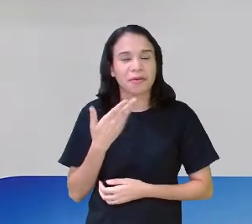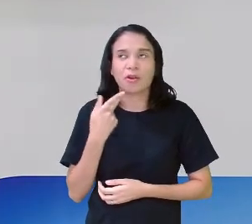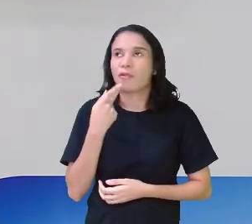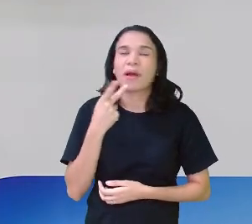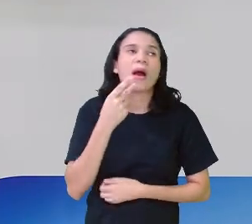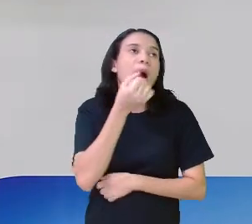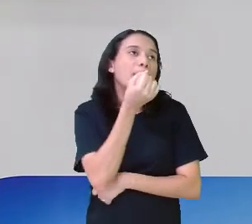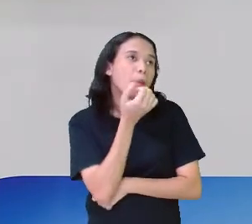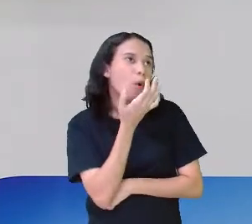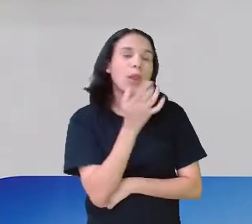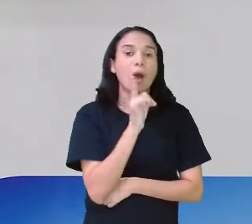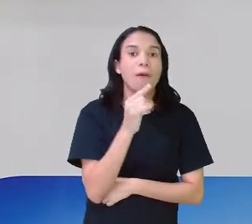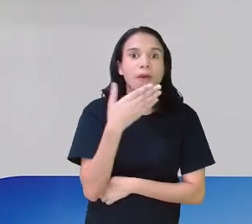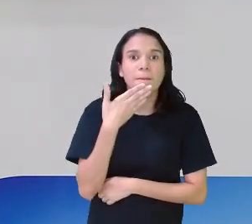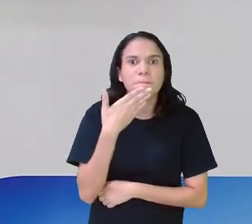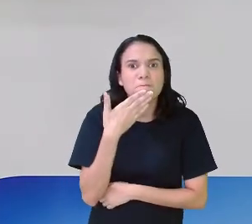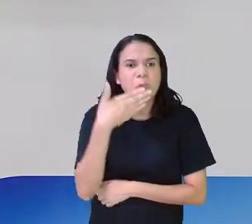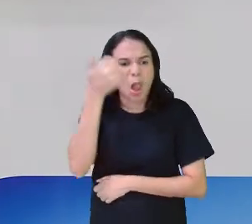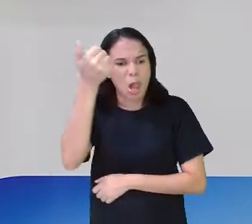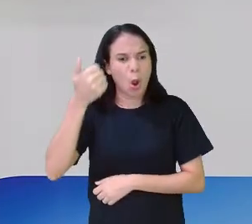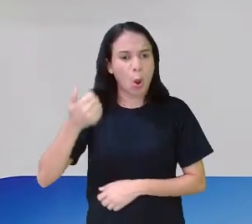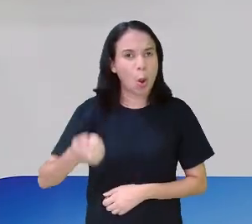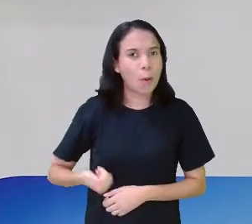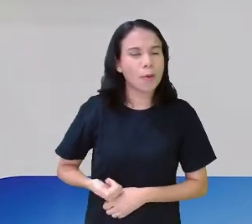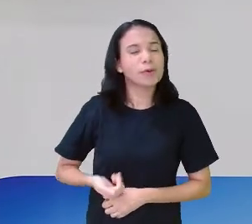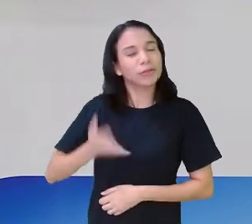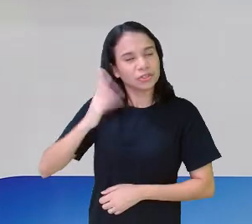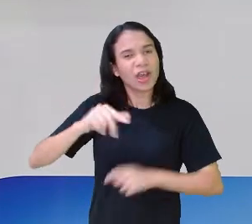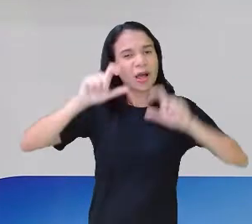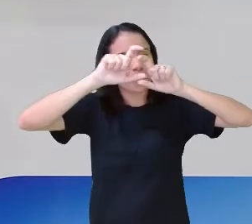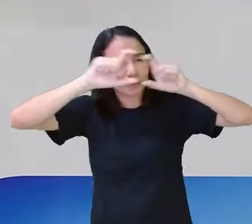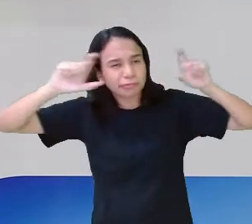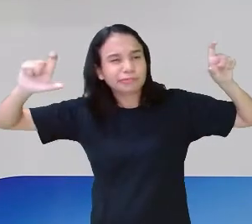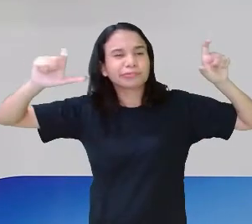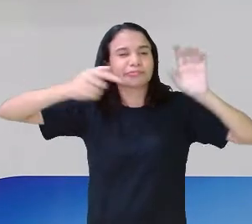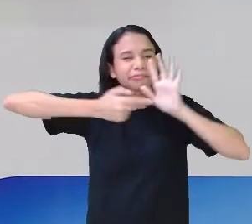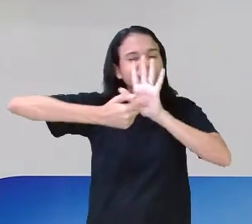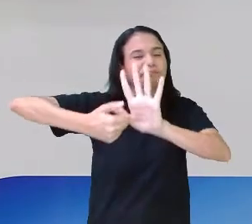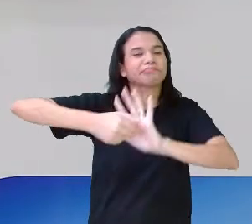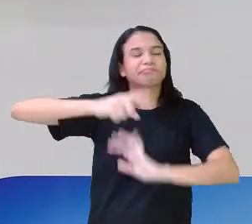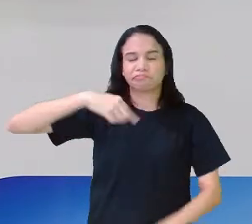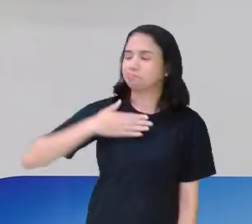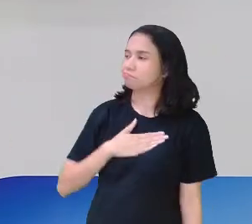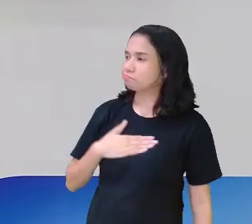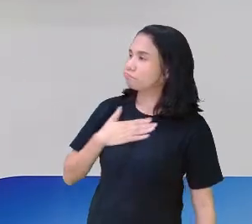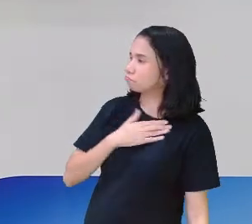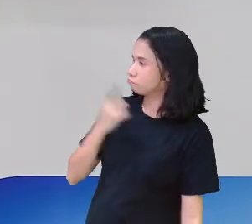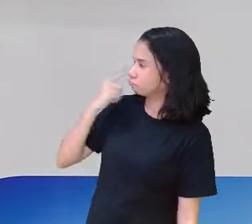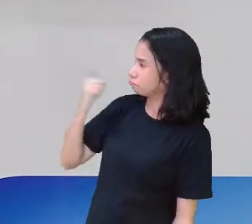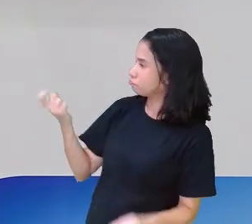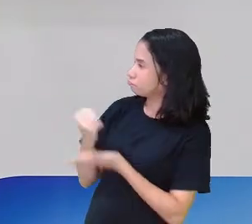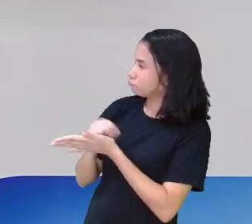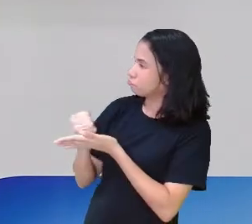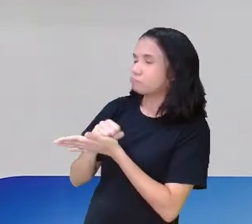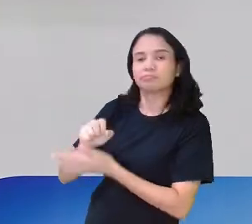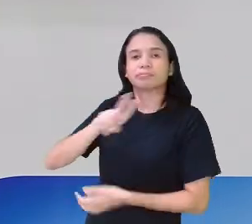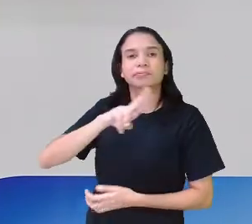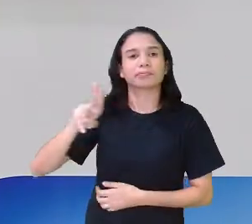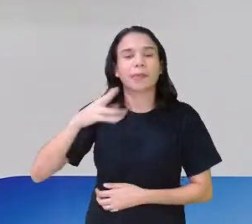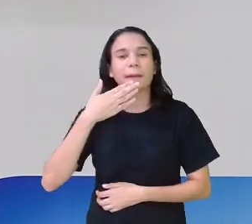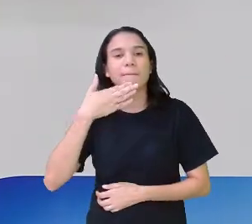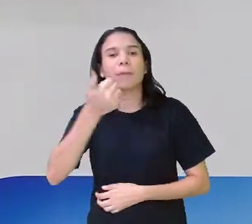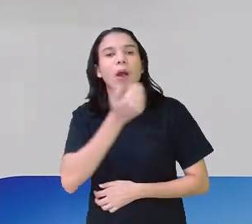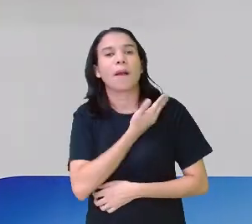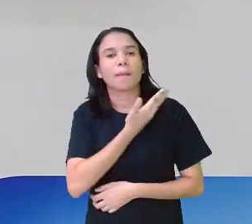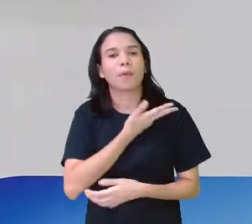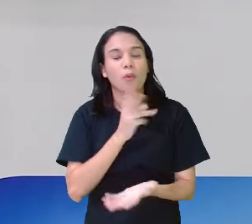um bom jogo, ele disse um dos melhores. Então, ele já está do título, me mostrando que ele gostou desse jogo que se chama Melhores